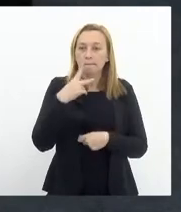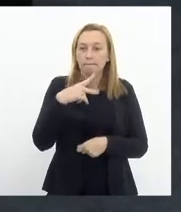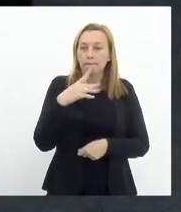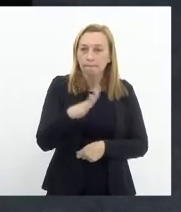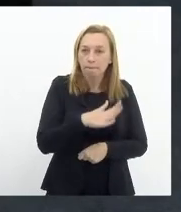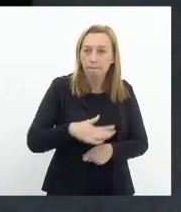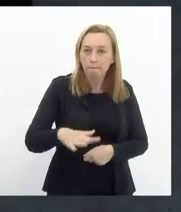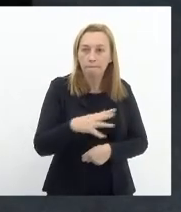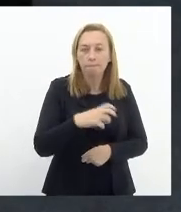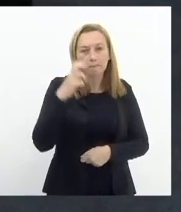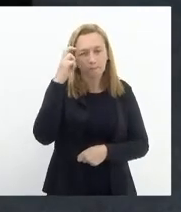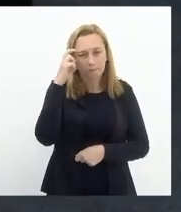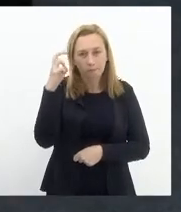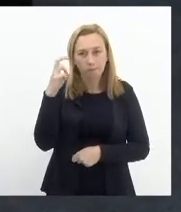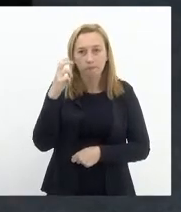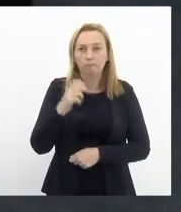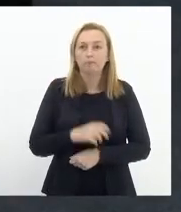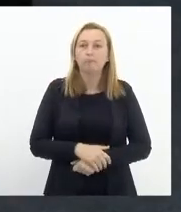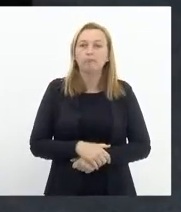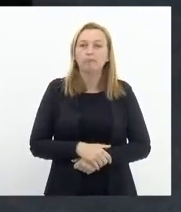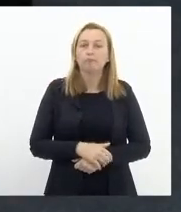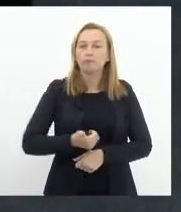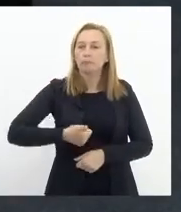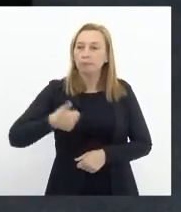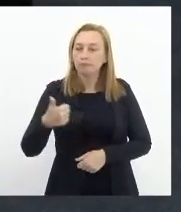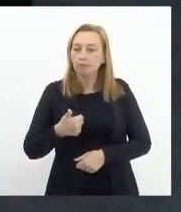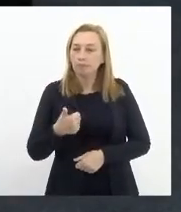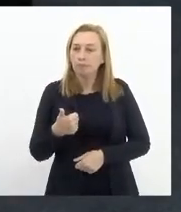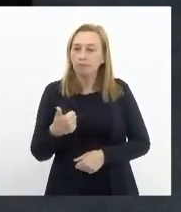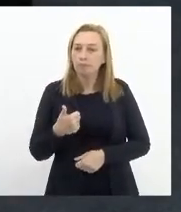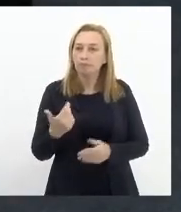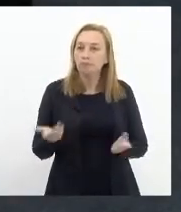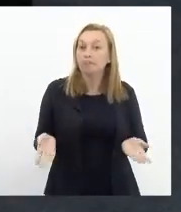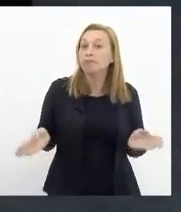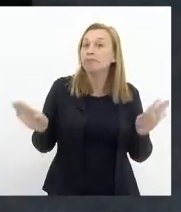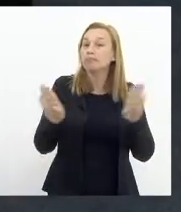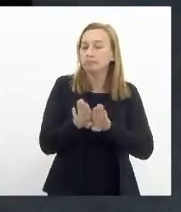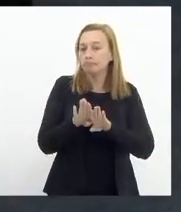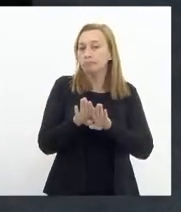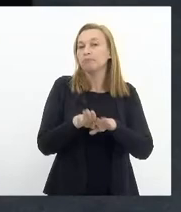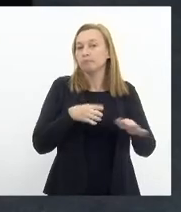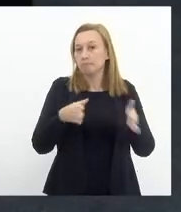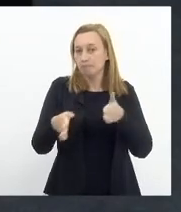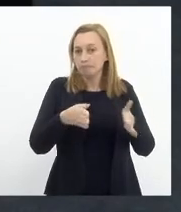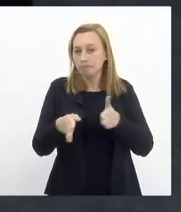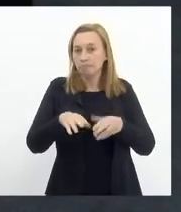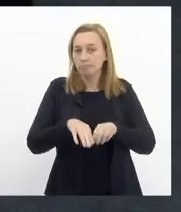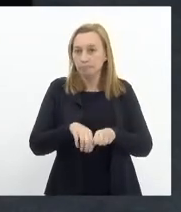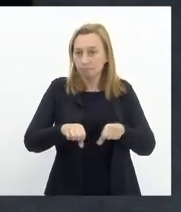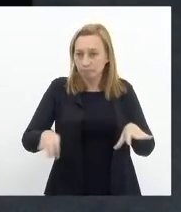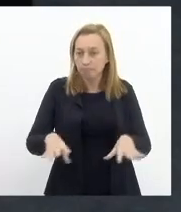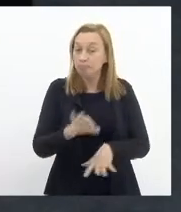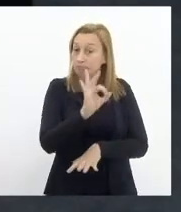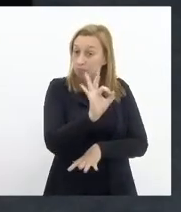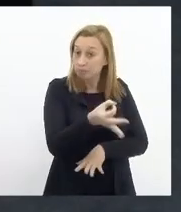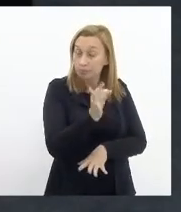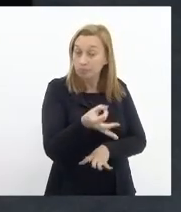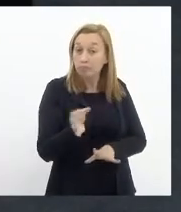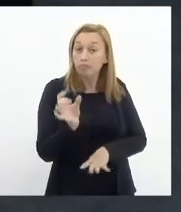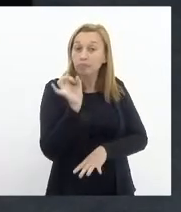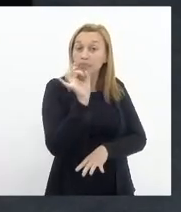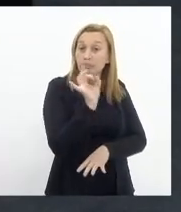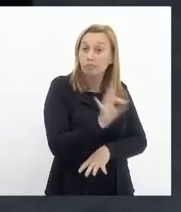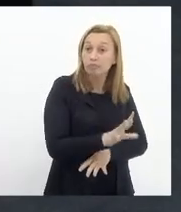a área da cultura foi a primeira área a fechar durante a pandemia e por óbvio a última